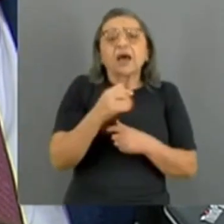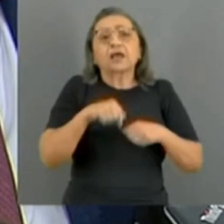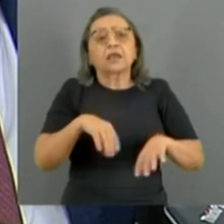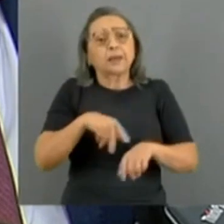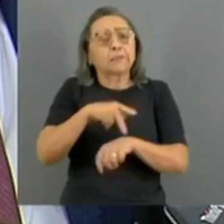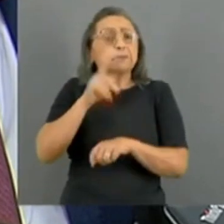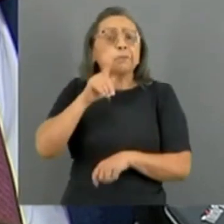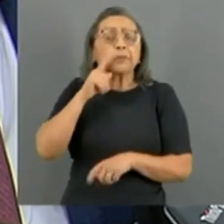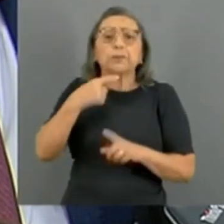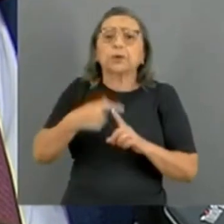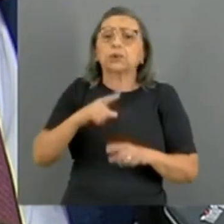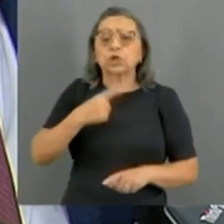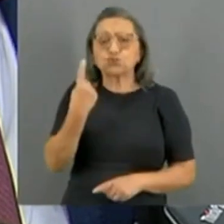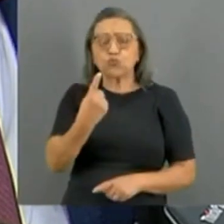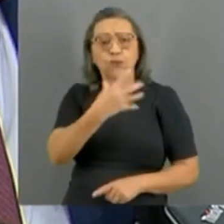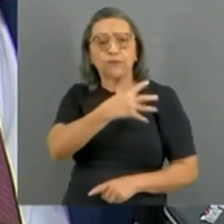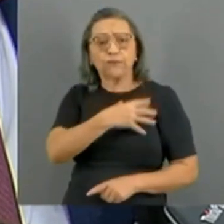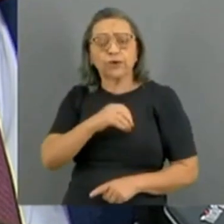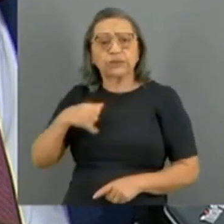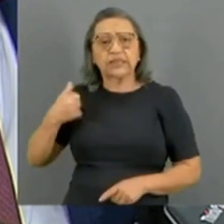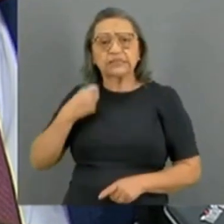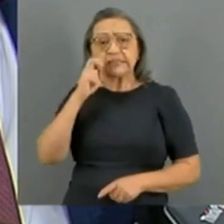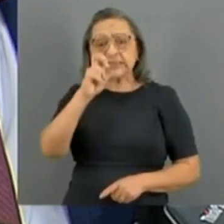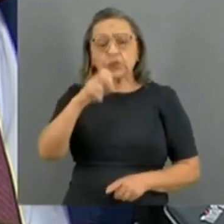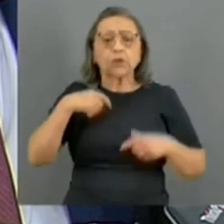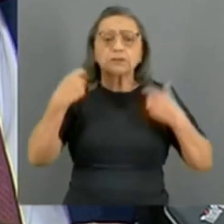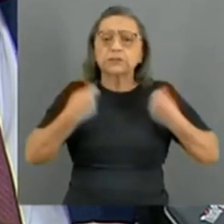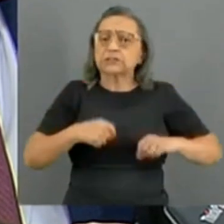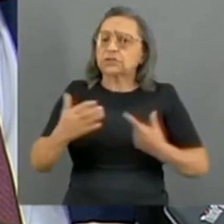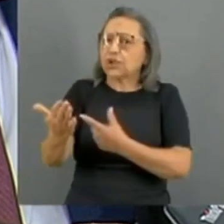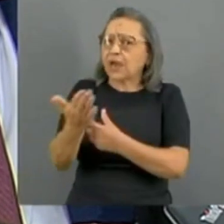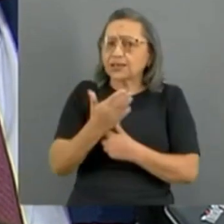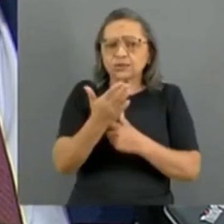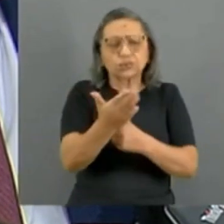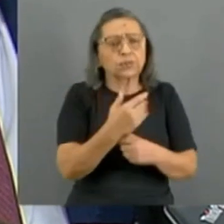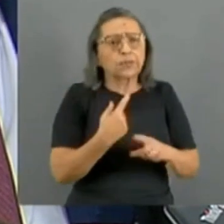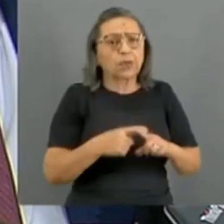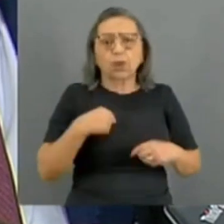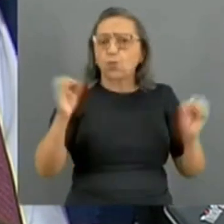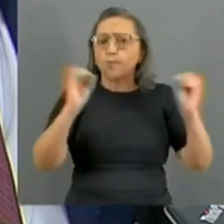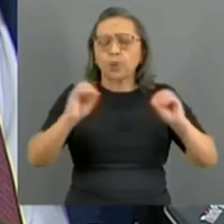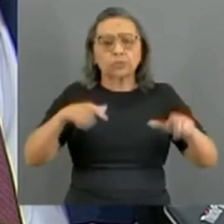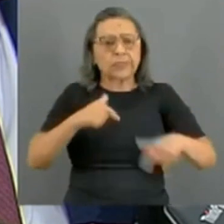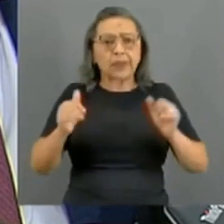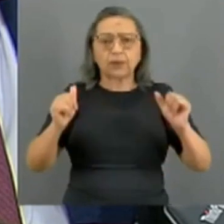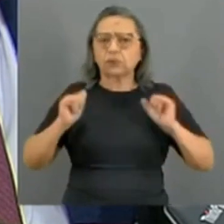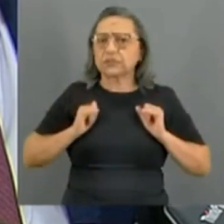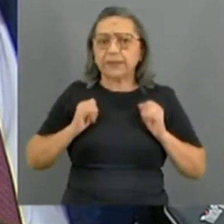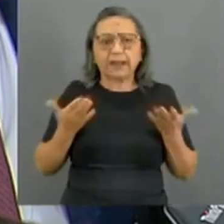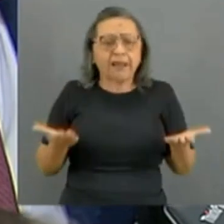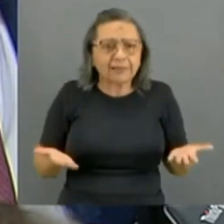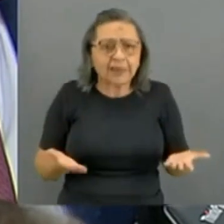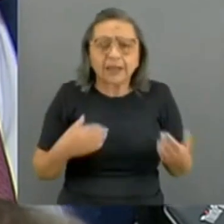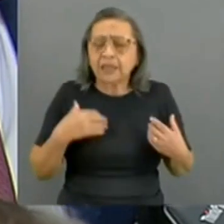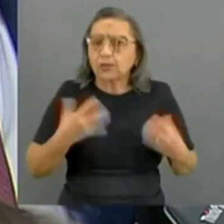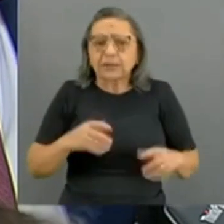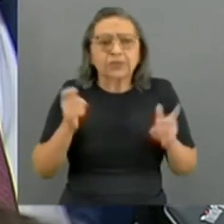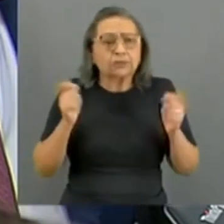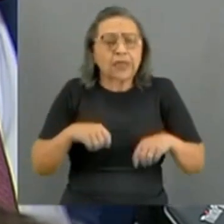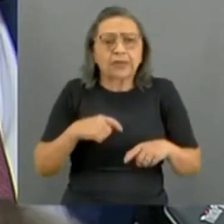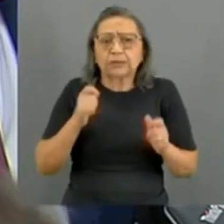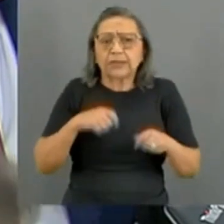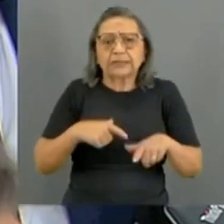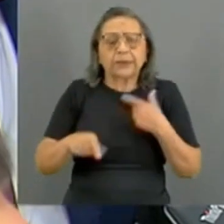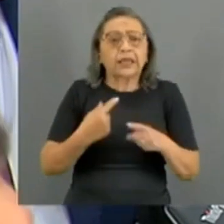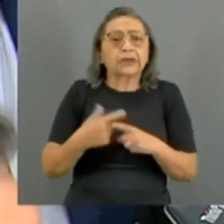porque eu tenho um filho de cinco anos, eu preciso de ajuda, porque eu não trabalho aqui, não tenho condições de trabalhar,